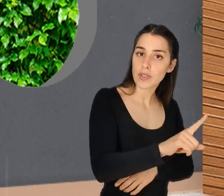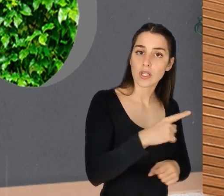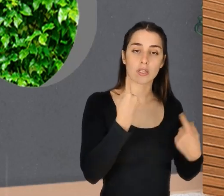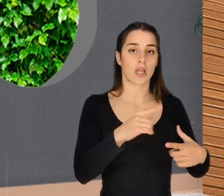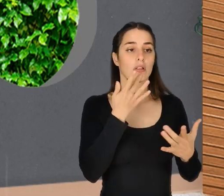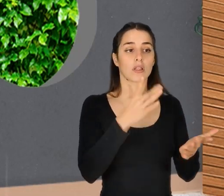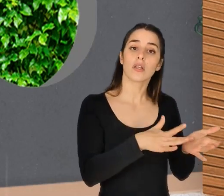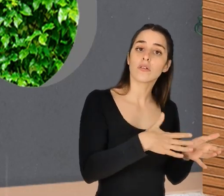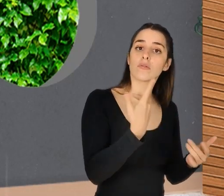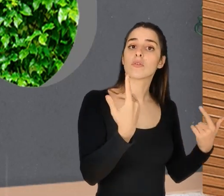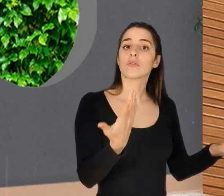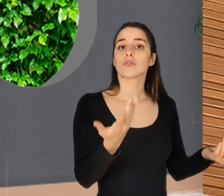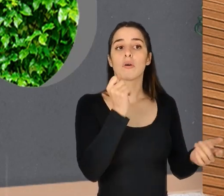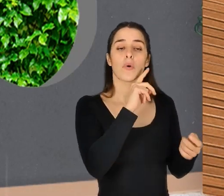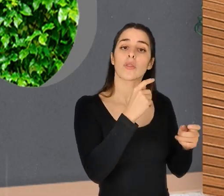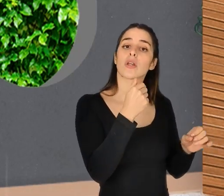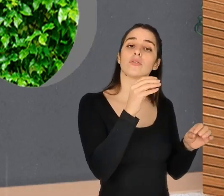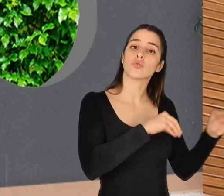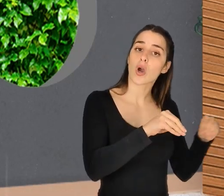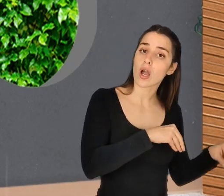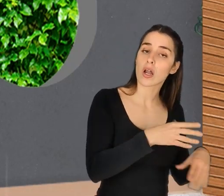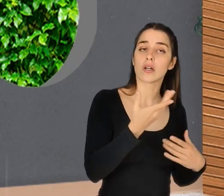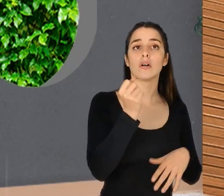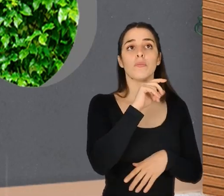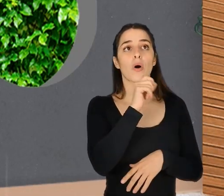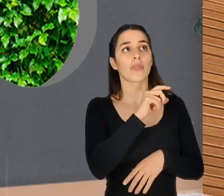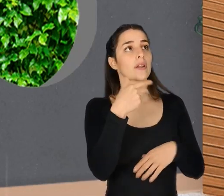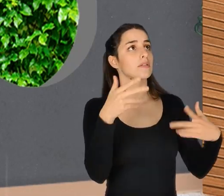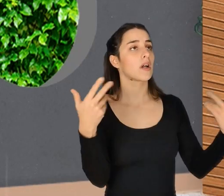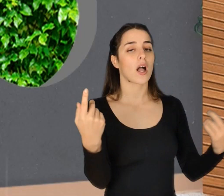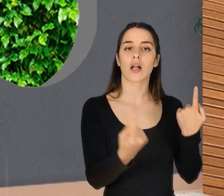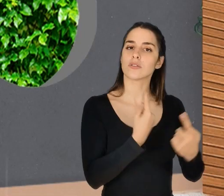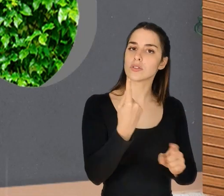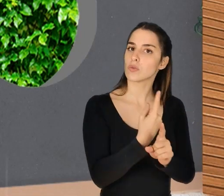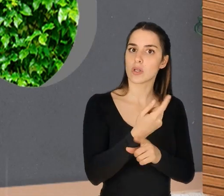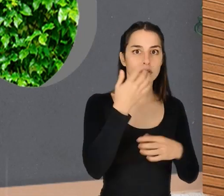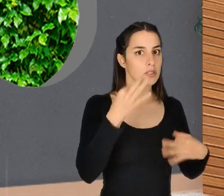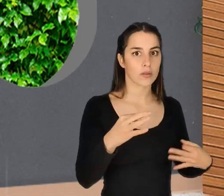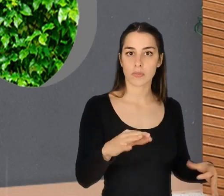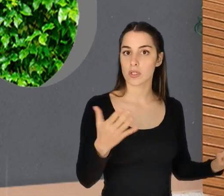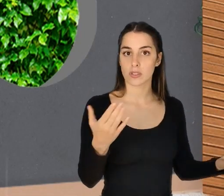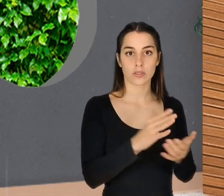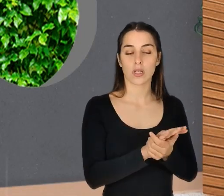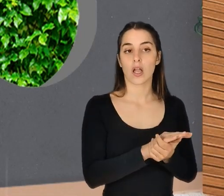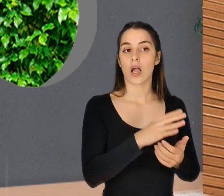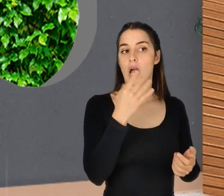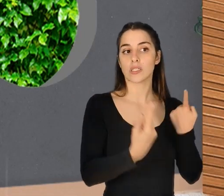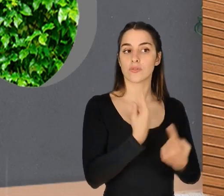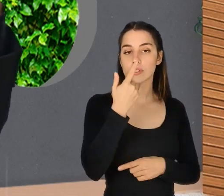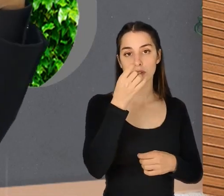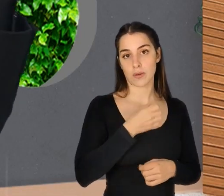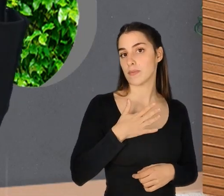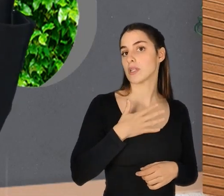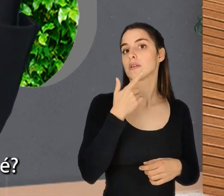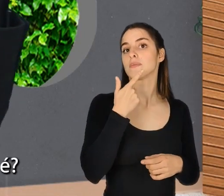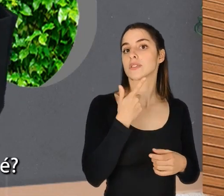ir e tenham livros, podem jogar um jogo, podem... Às vezes são coisas tão simples que às